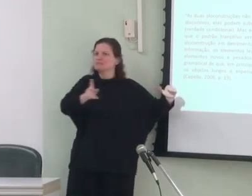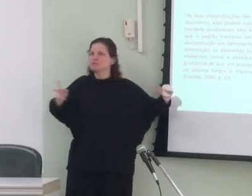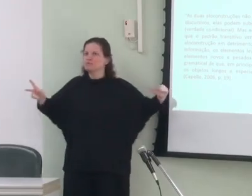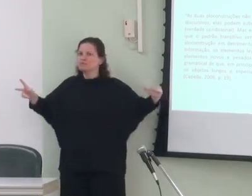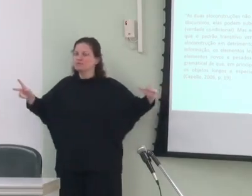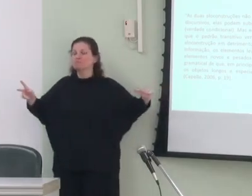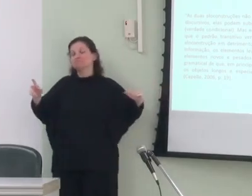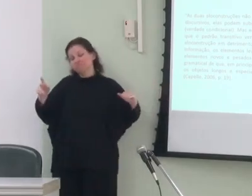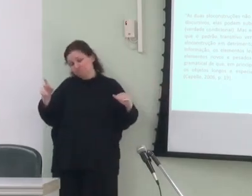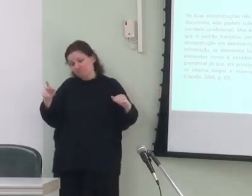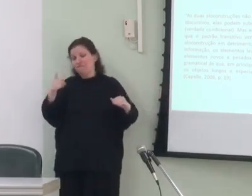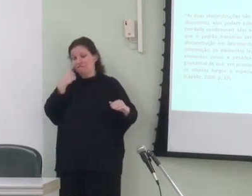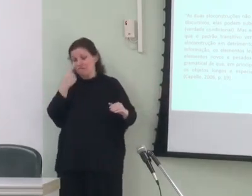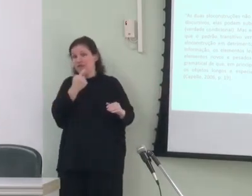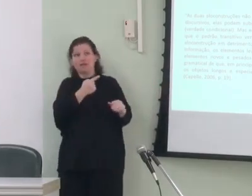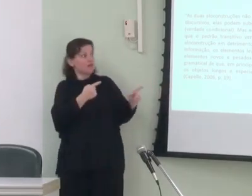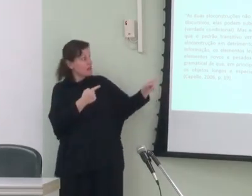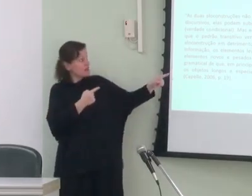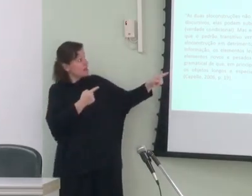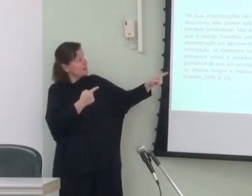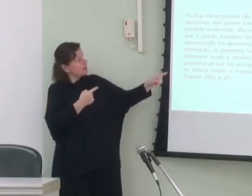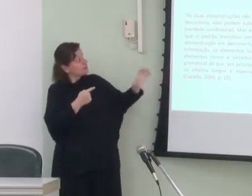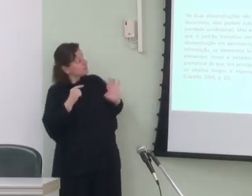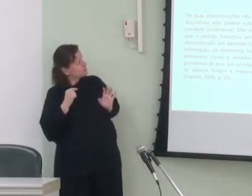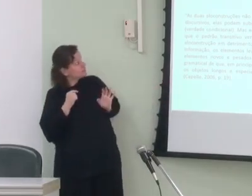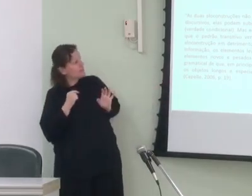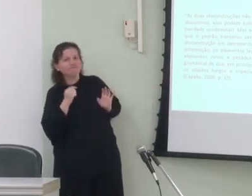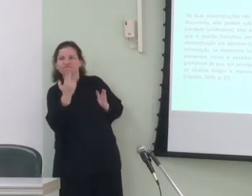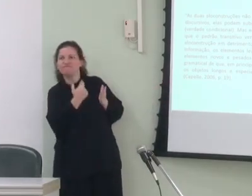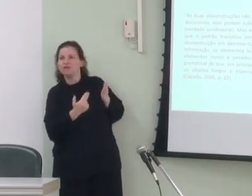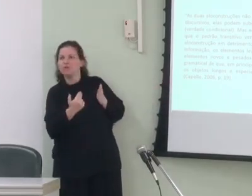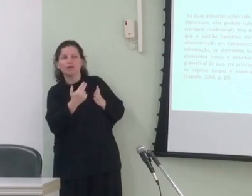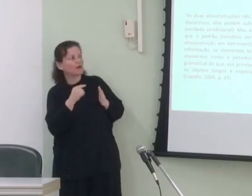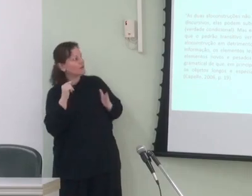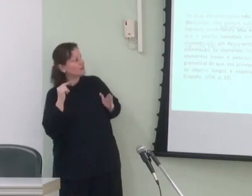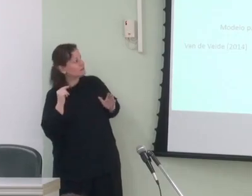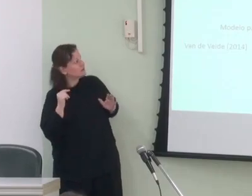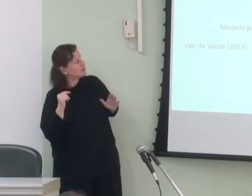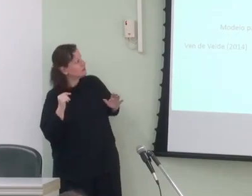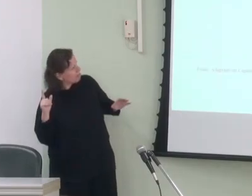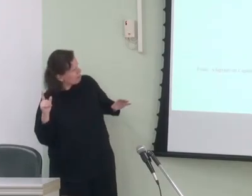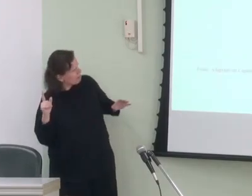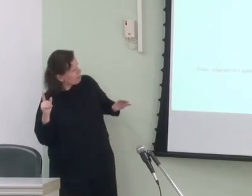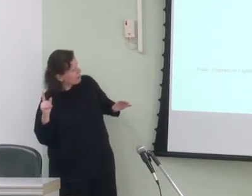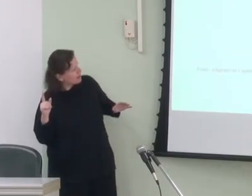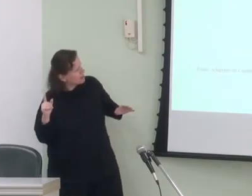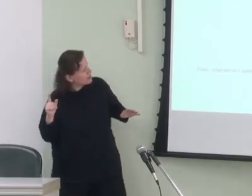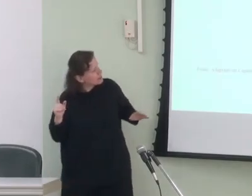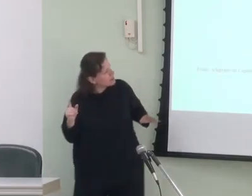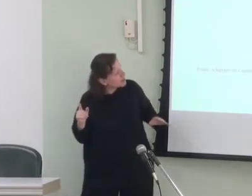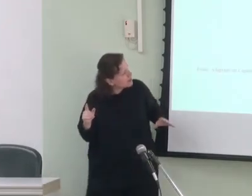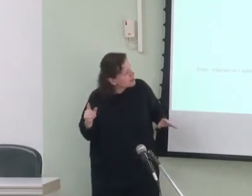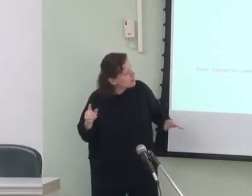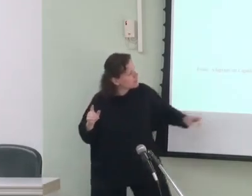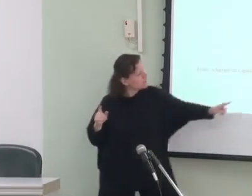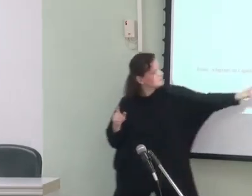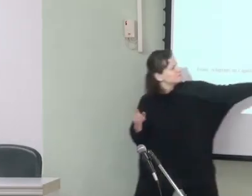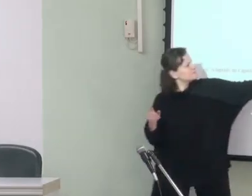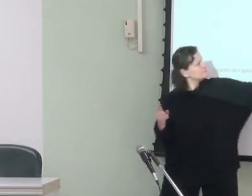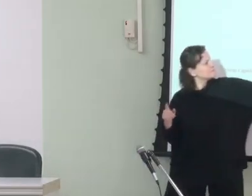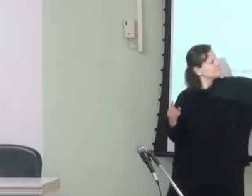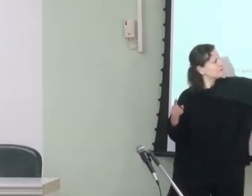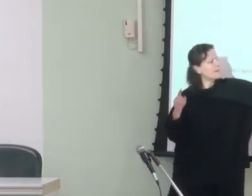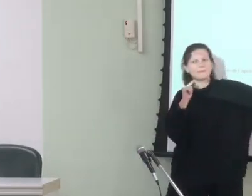tal como se vê na figura nos elos pontilhados é esse desculpa